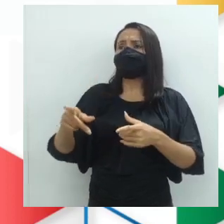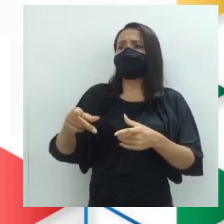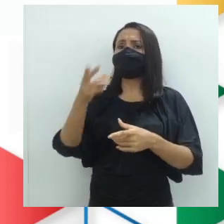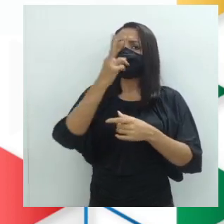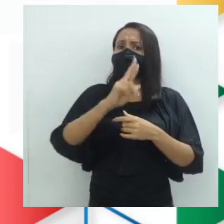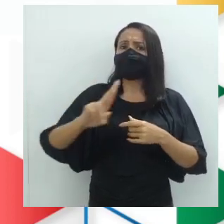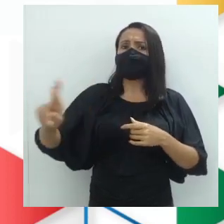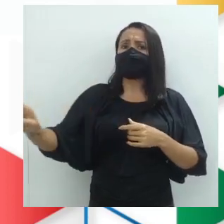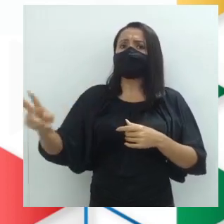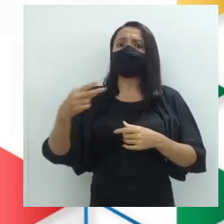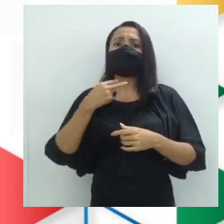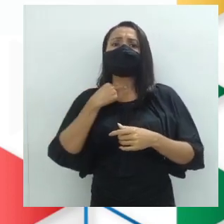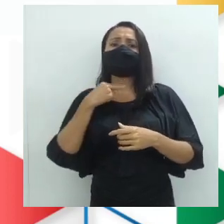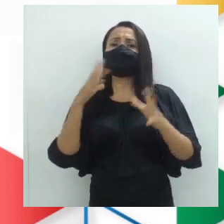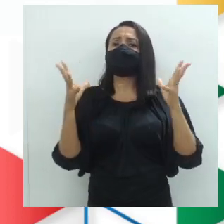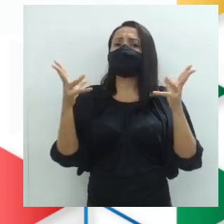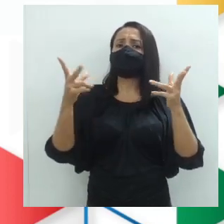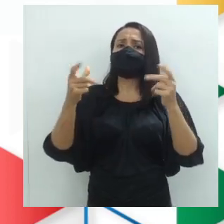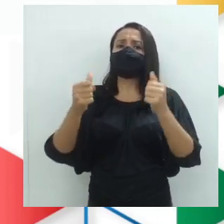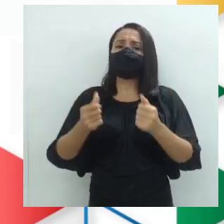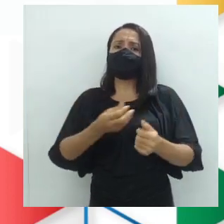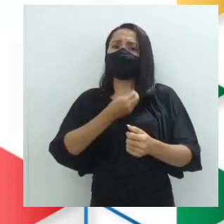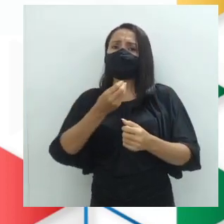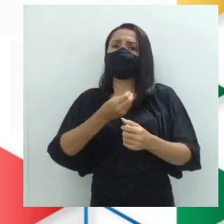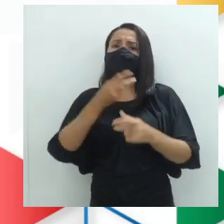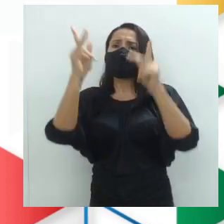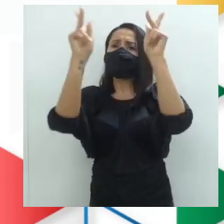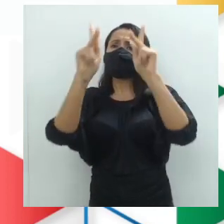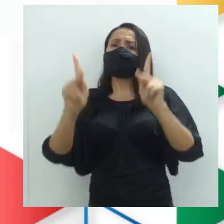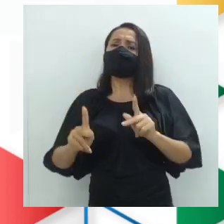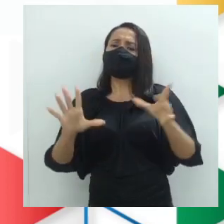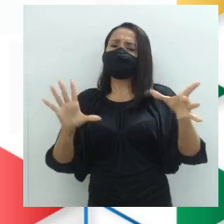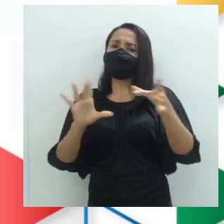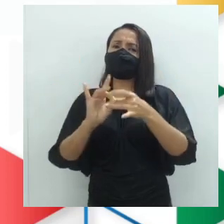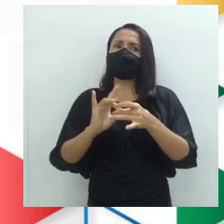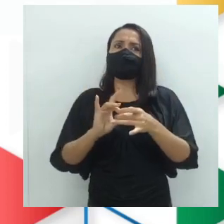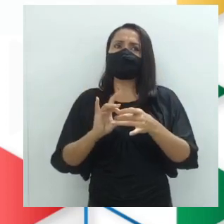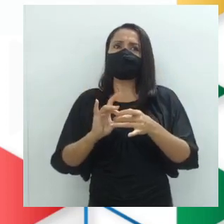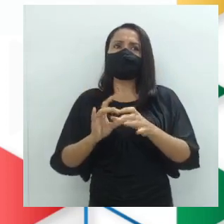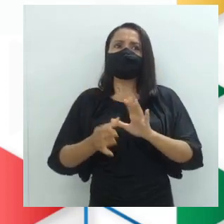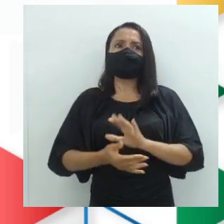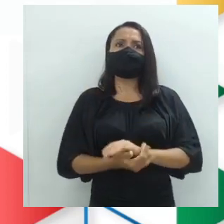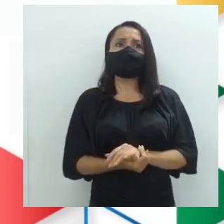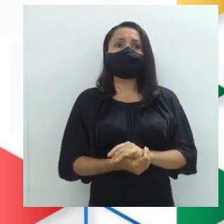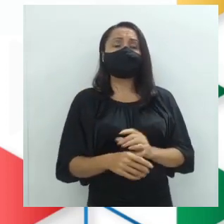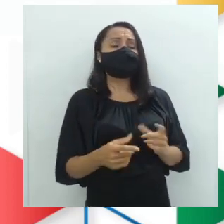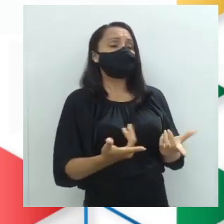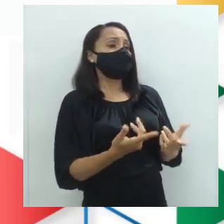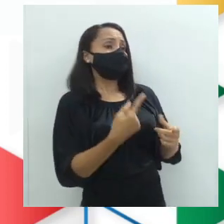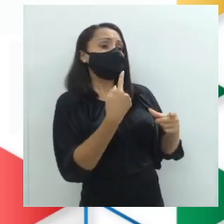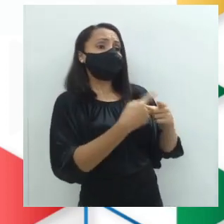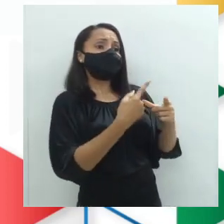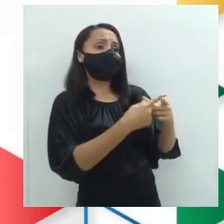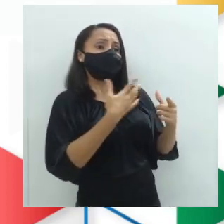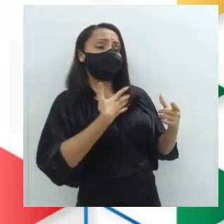crenças, não podem todas viverem juntas em paz? H diz. Porque elas se